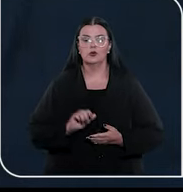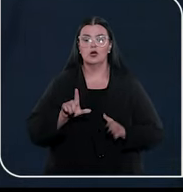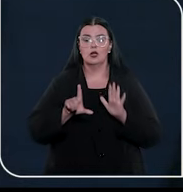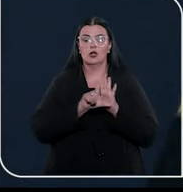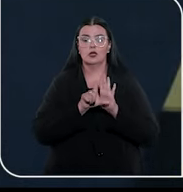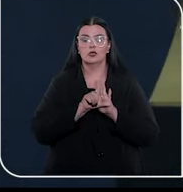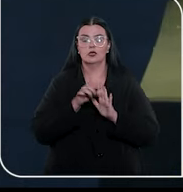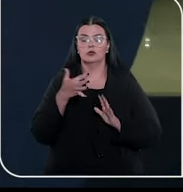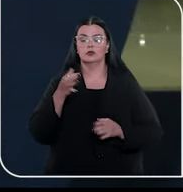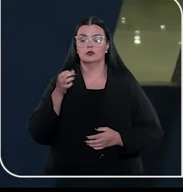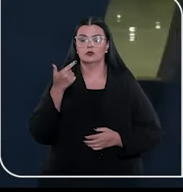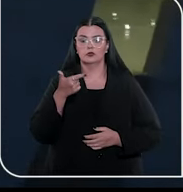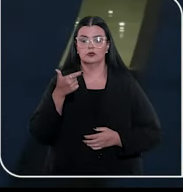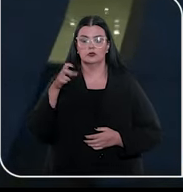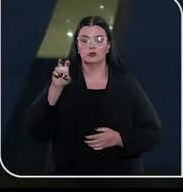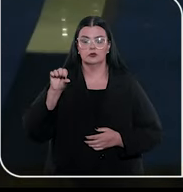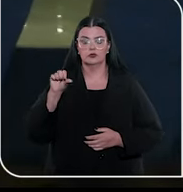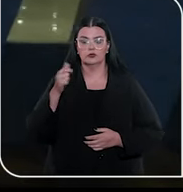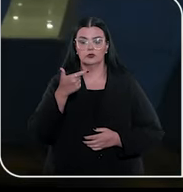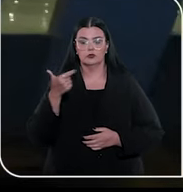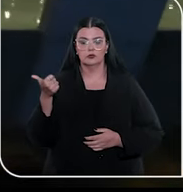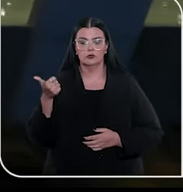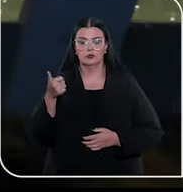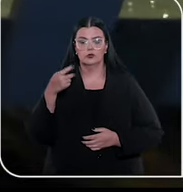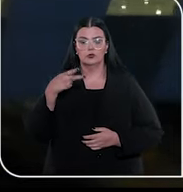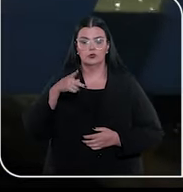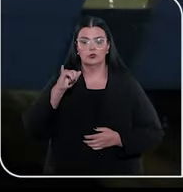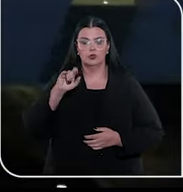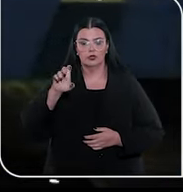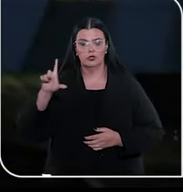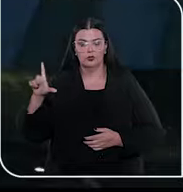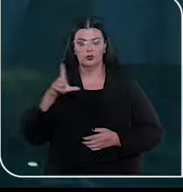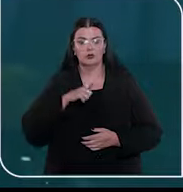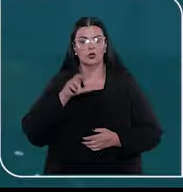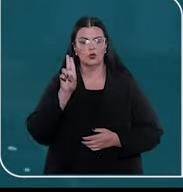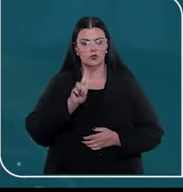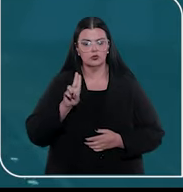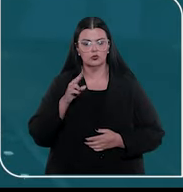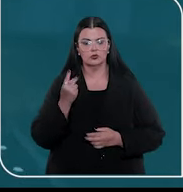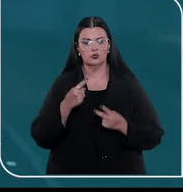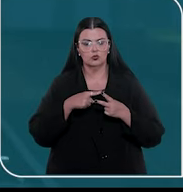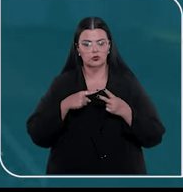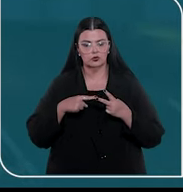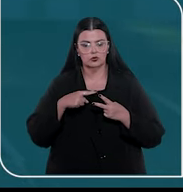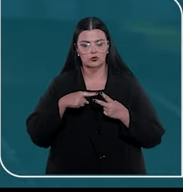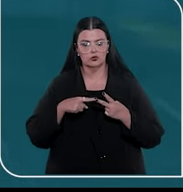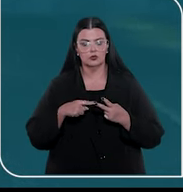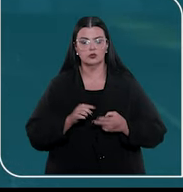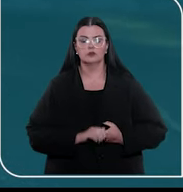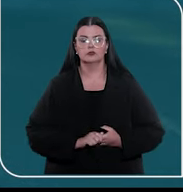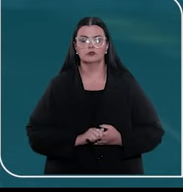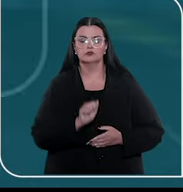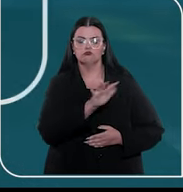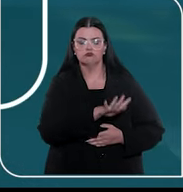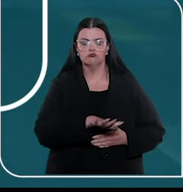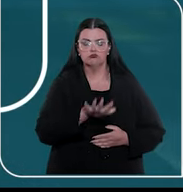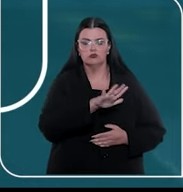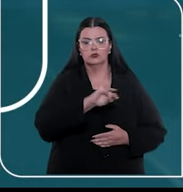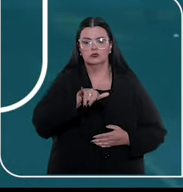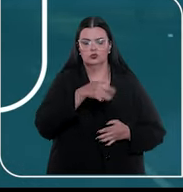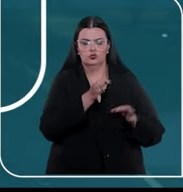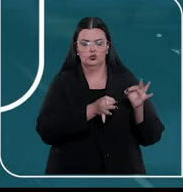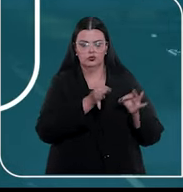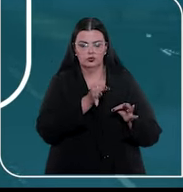a Lei 10.259 de 2001, o PUIL pode ser usado em duas situações. No âmbito dos